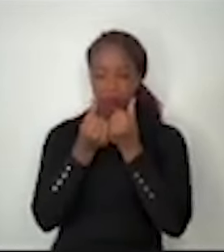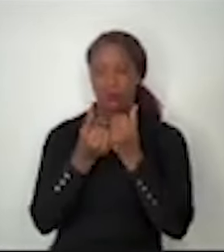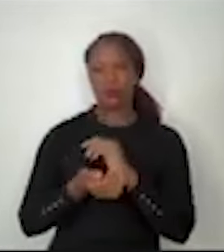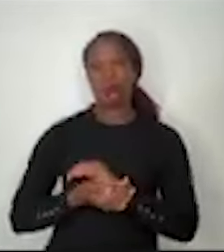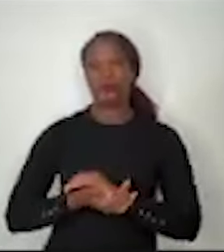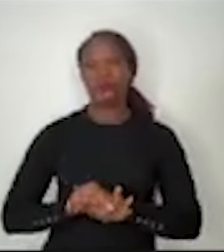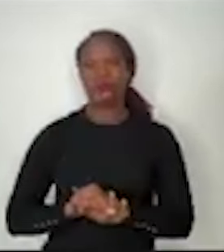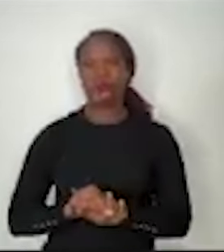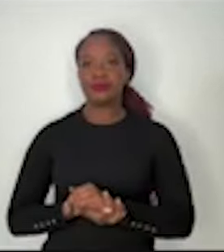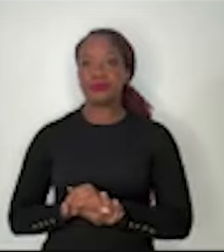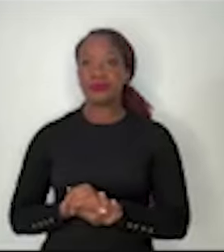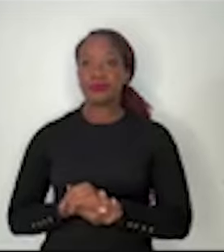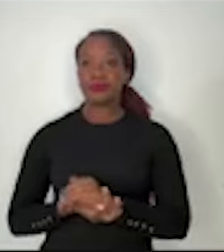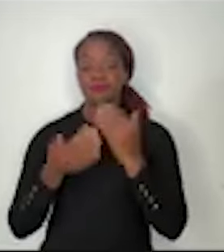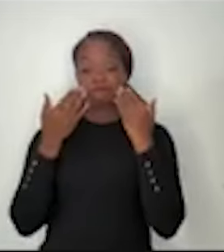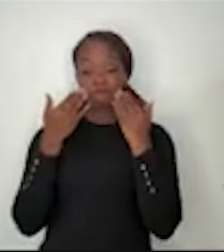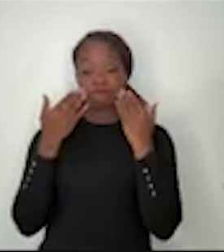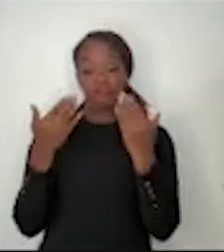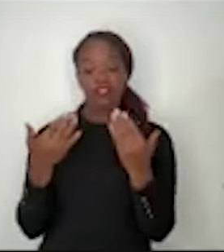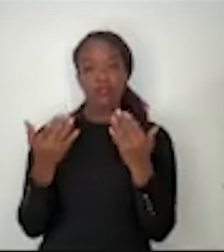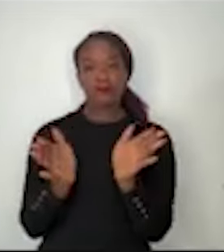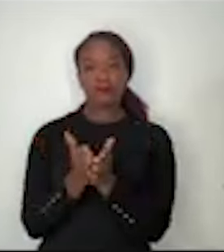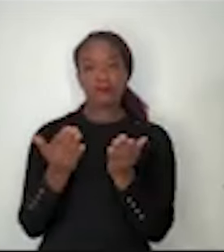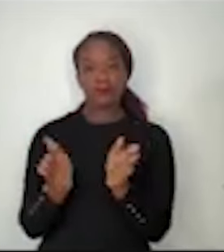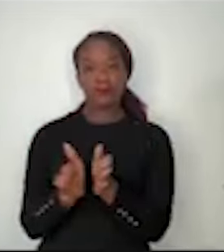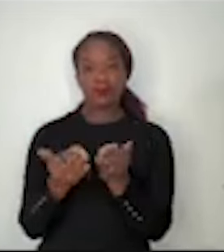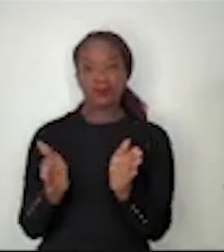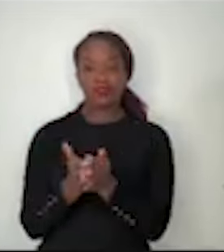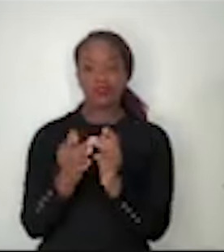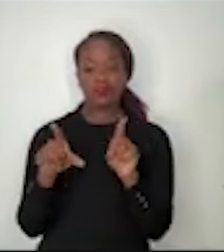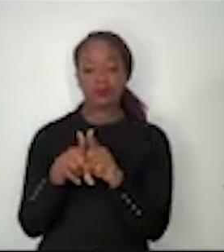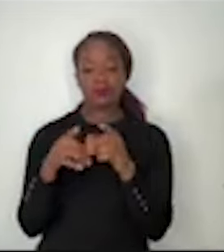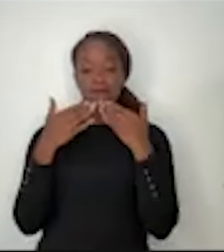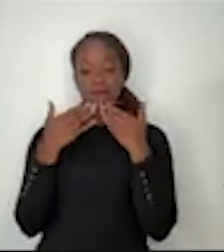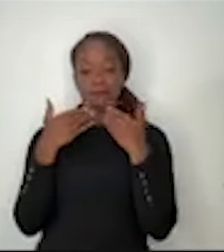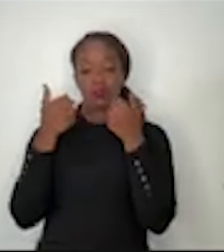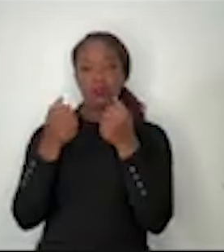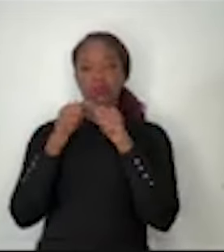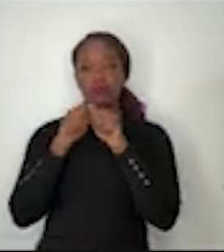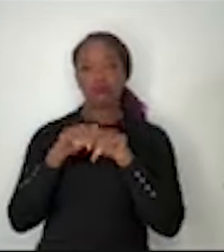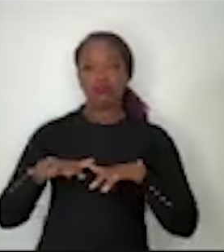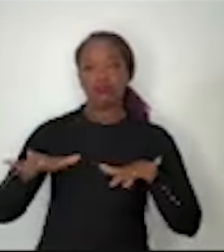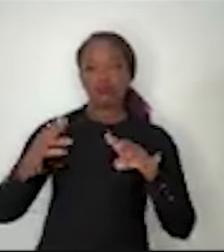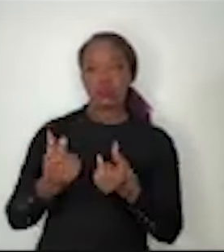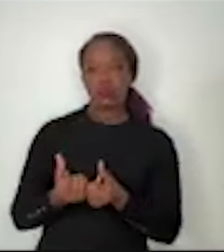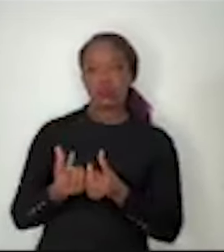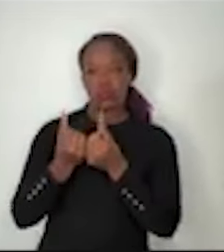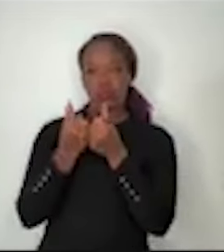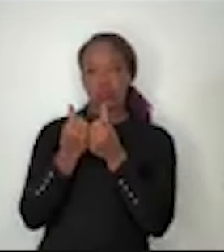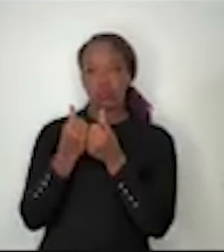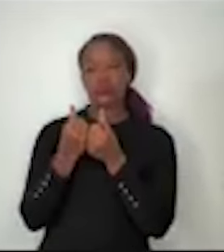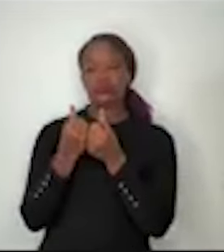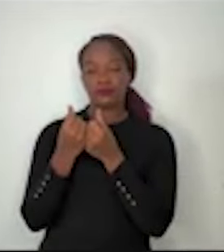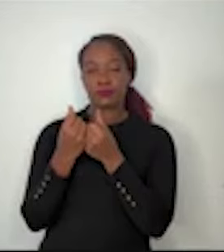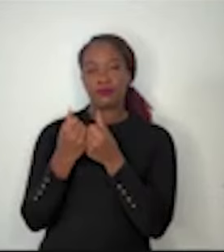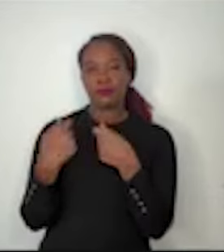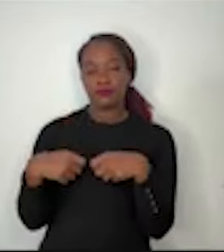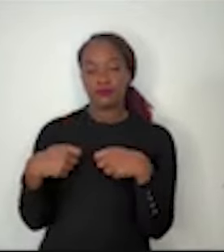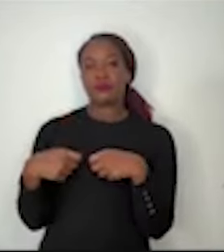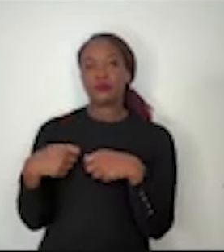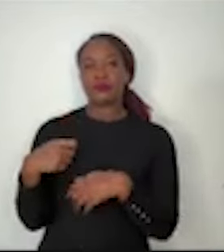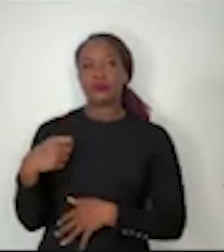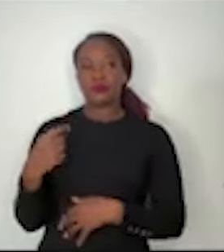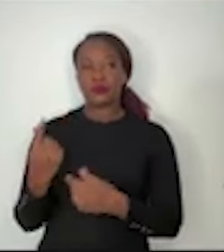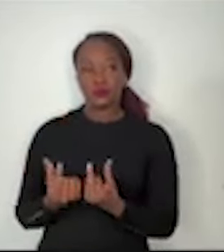O enfrentamento à pobreza e a melhor distribuição de renda, por evidente, envolve a geração de riquezas, envolve a geração de